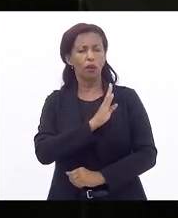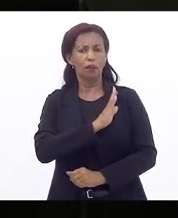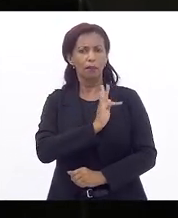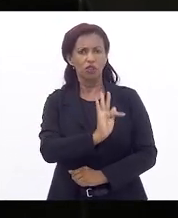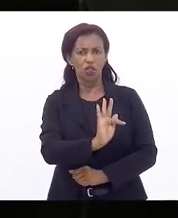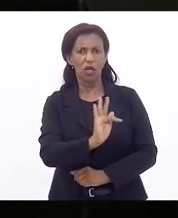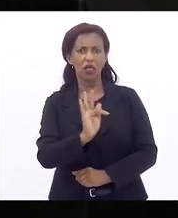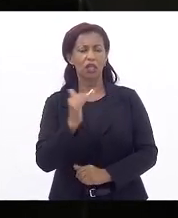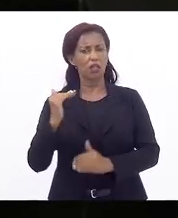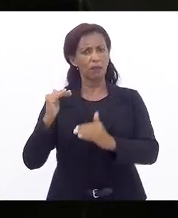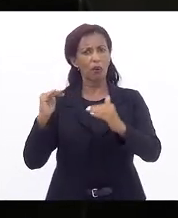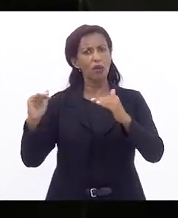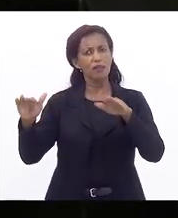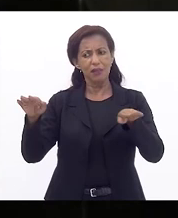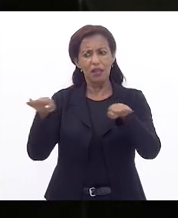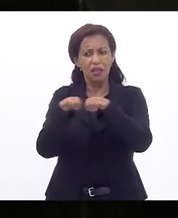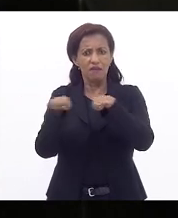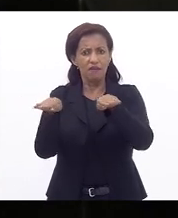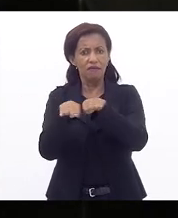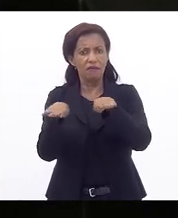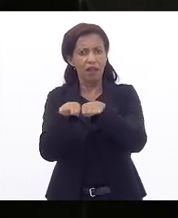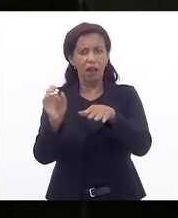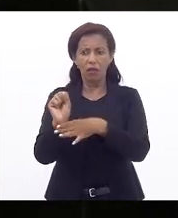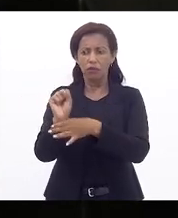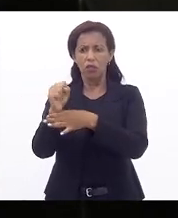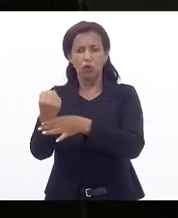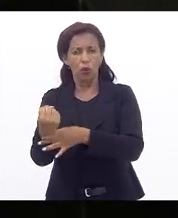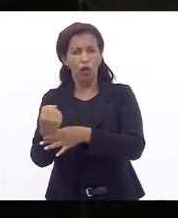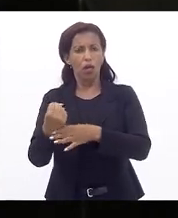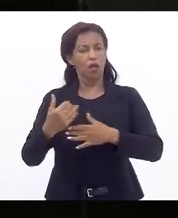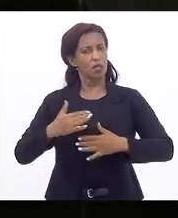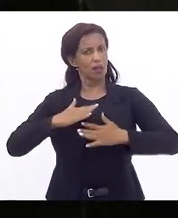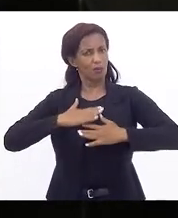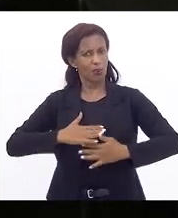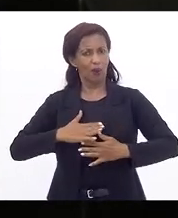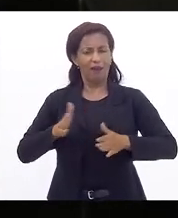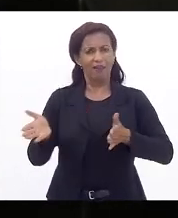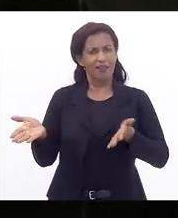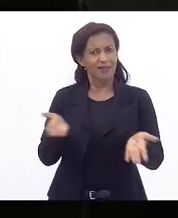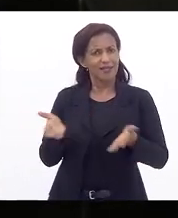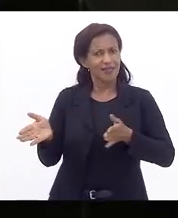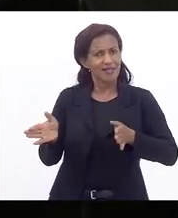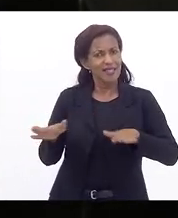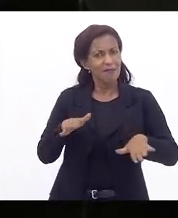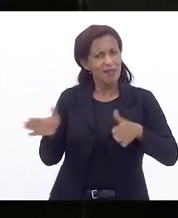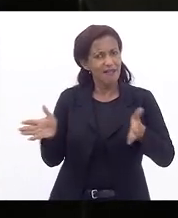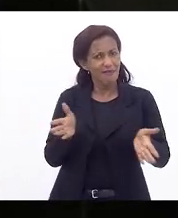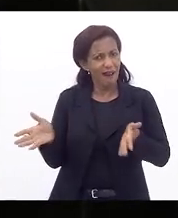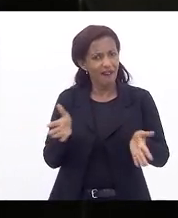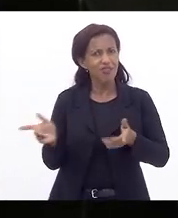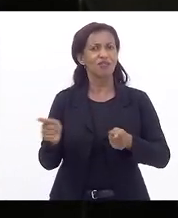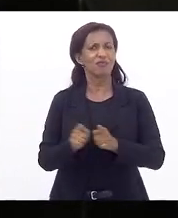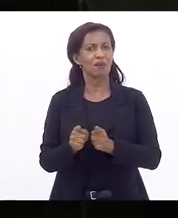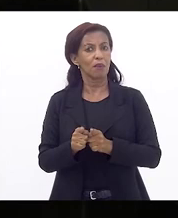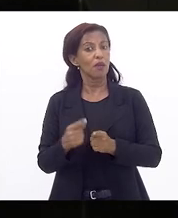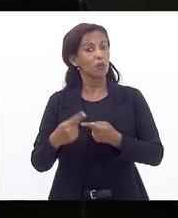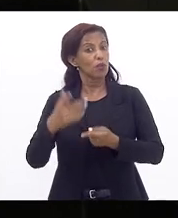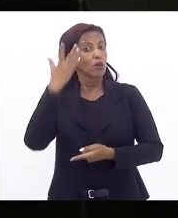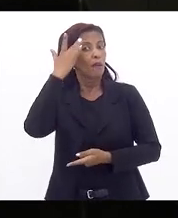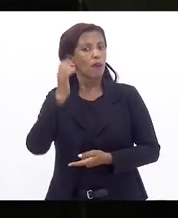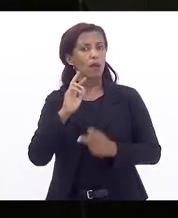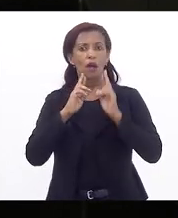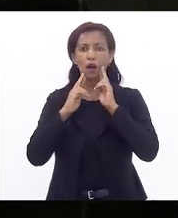metrô em matéria de segurança, em matéria de conforto, em matéria de acessibilidade. Por isso, a audiência de amanhã é uma